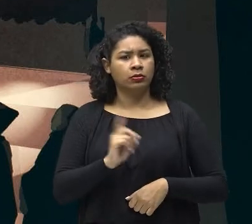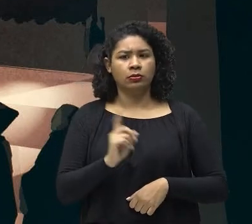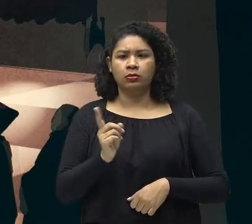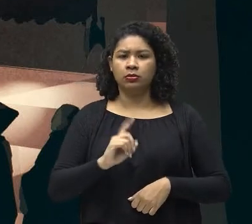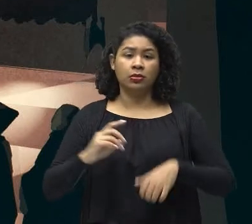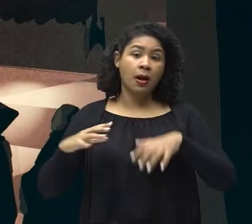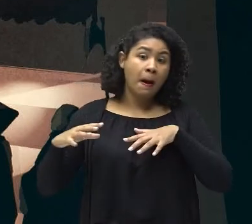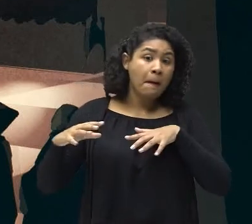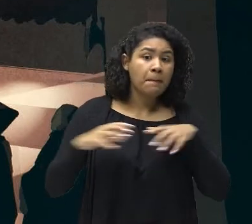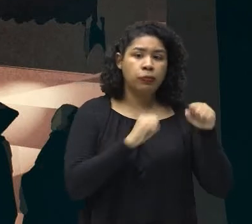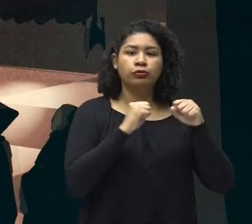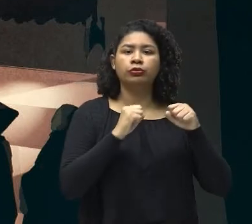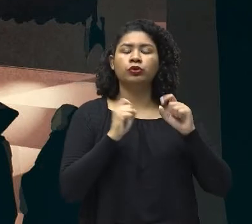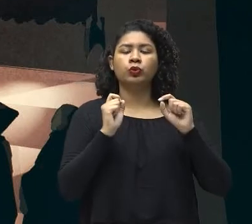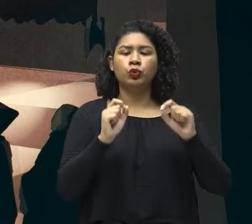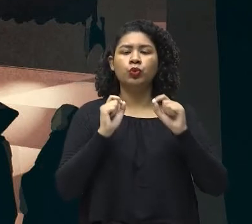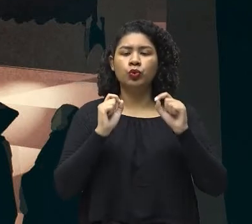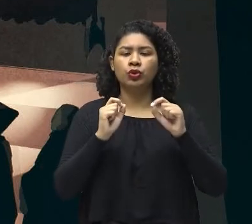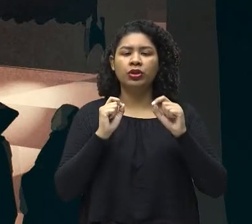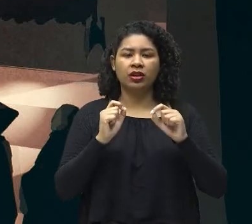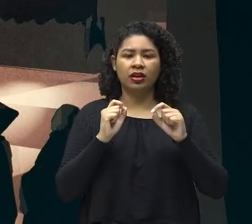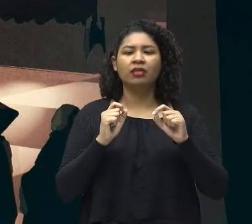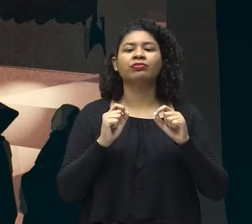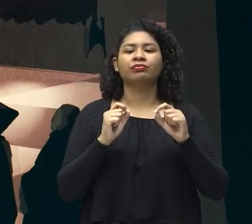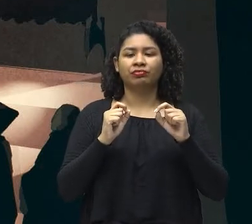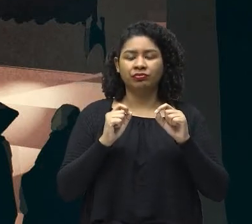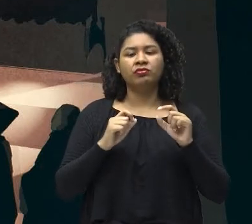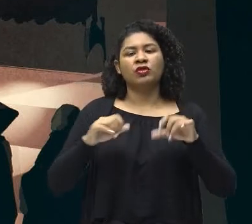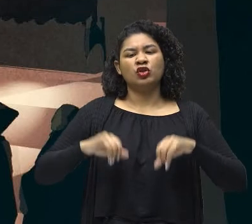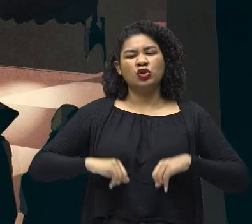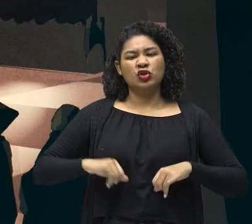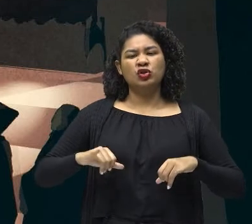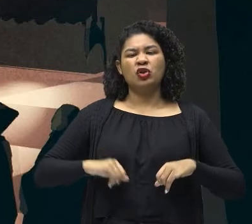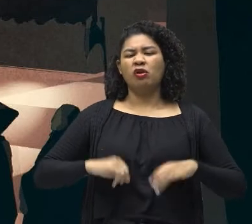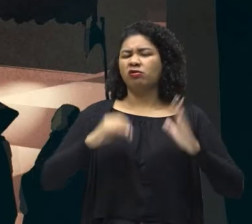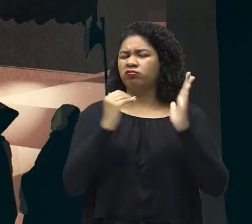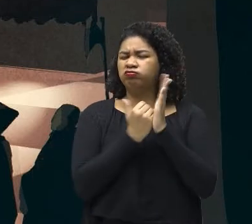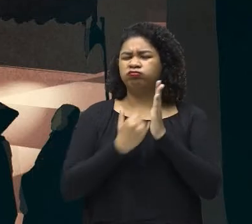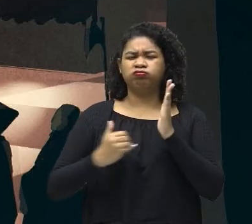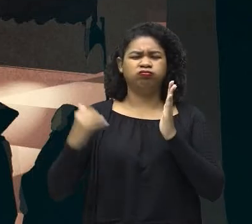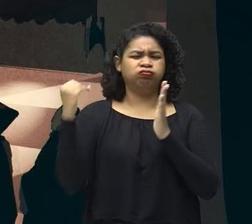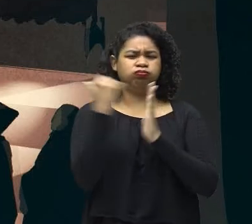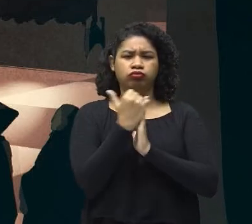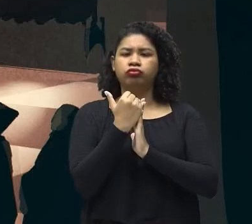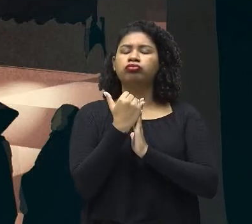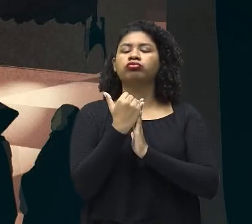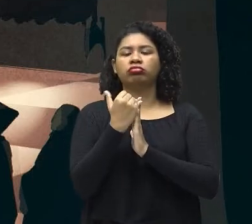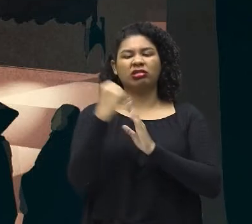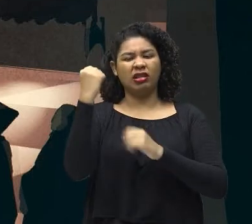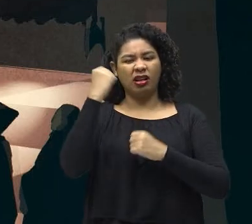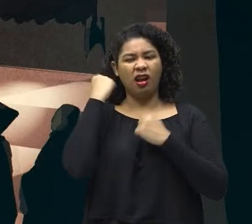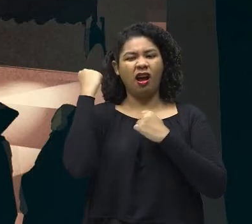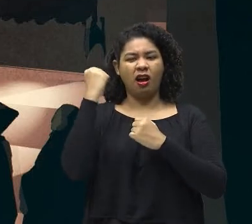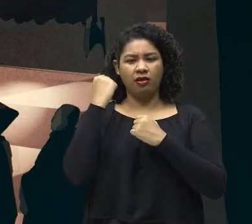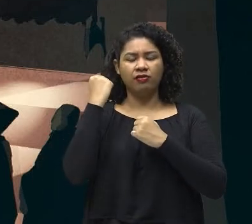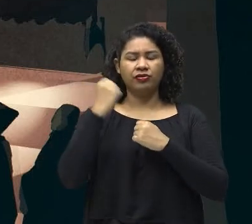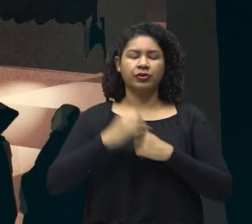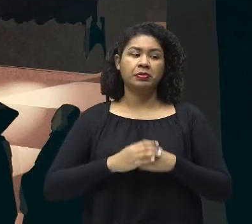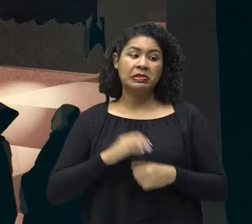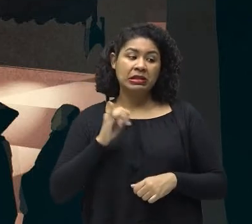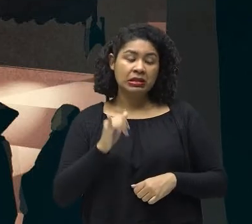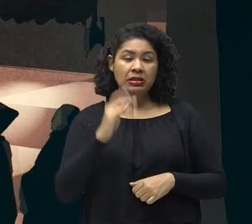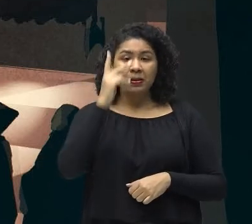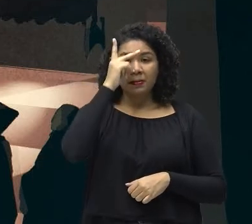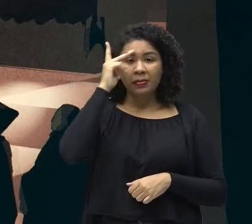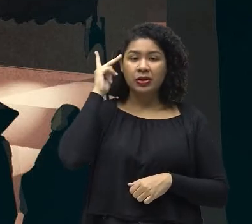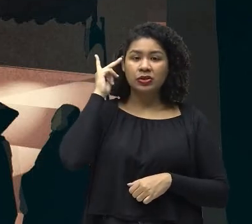fazer esse interrogatório Com objetos de tortura. Então, querendo ou não, Sendo culpado ou não, A pessoa acabava se